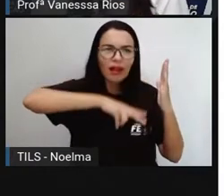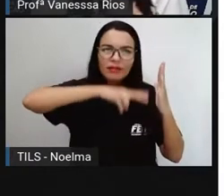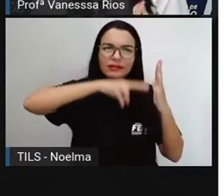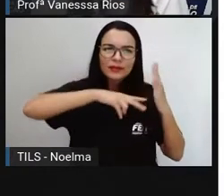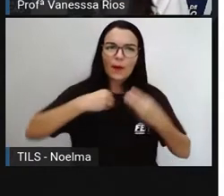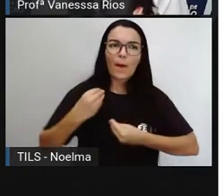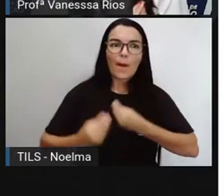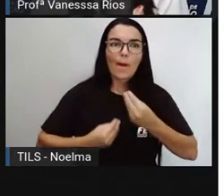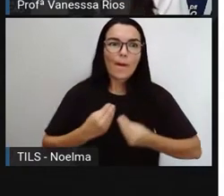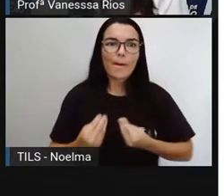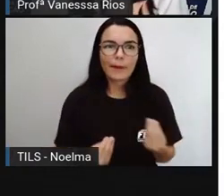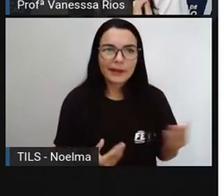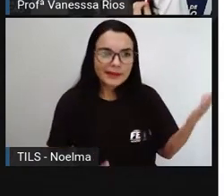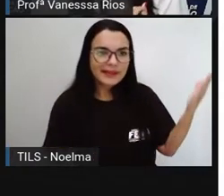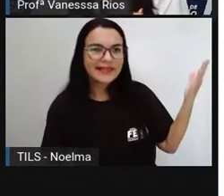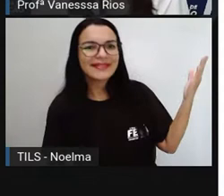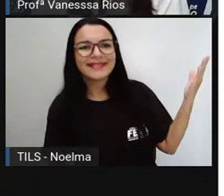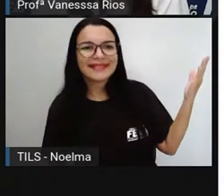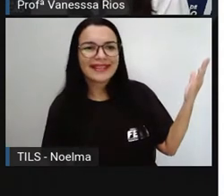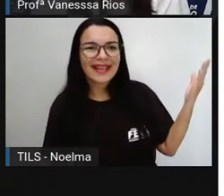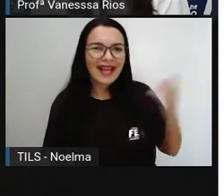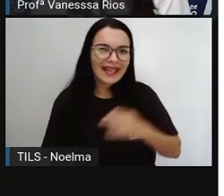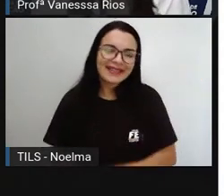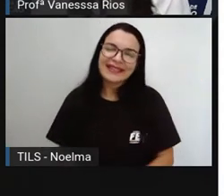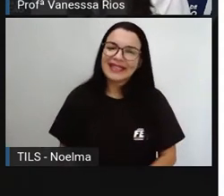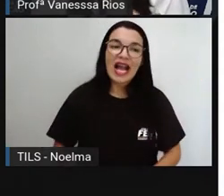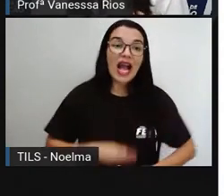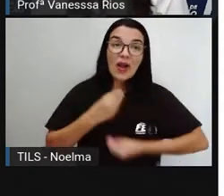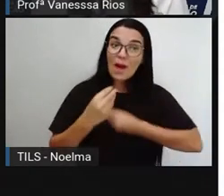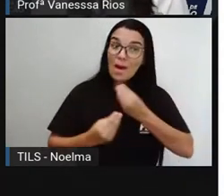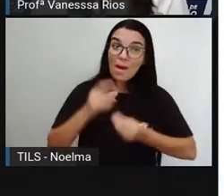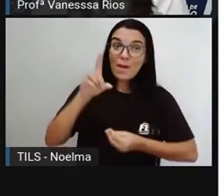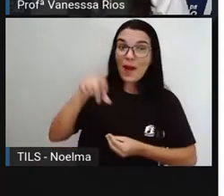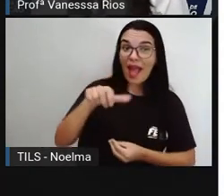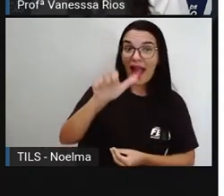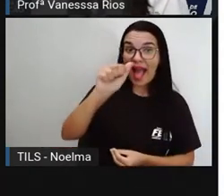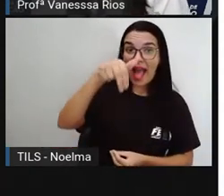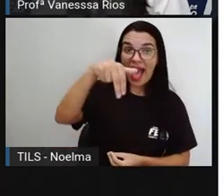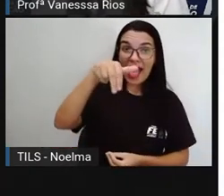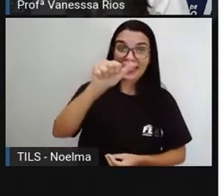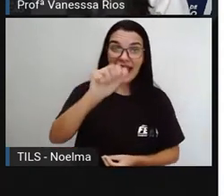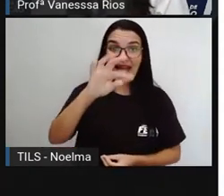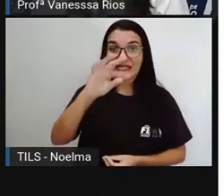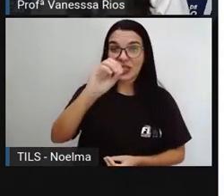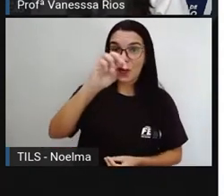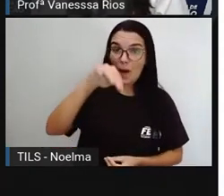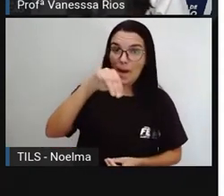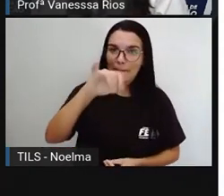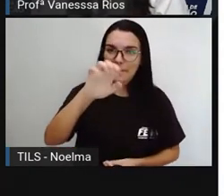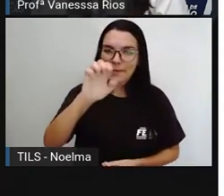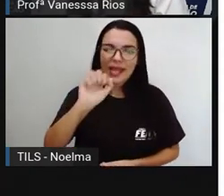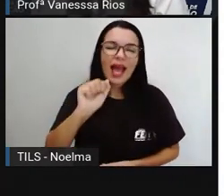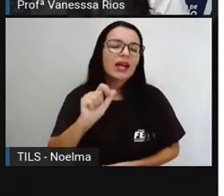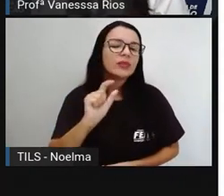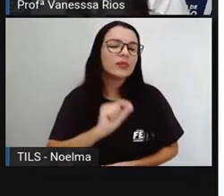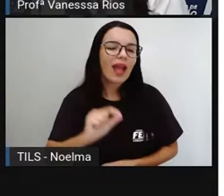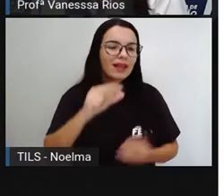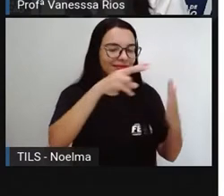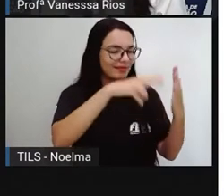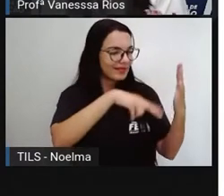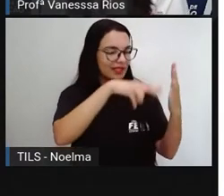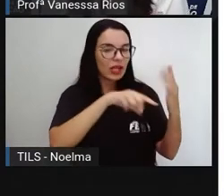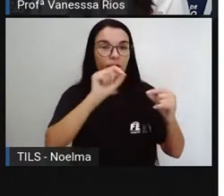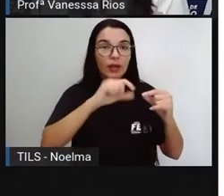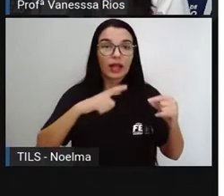É a anatomia de um leitor. E aí, tem esse menino e a menina, né? Com setinhas apontando